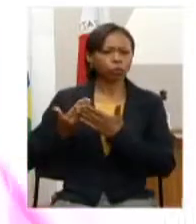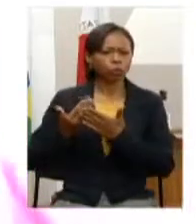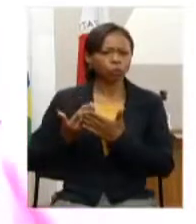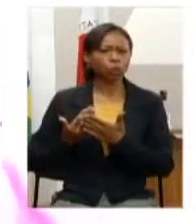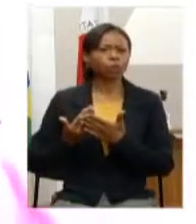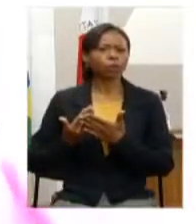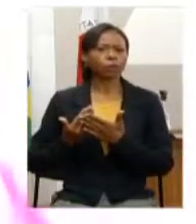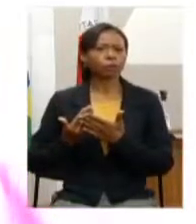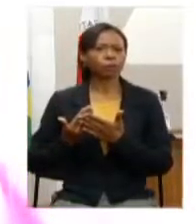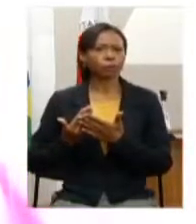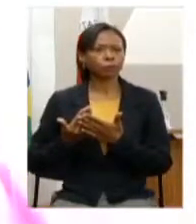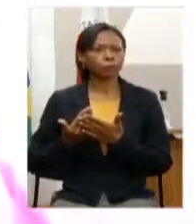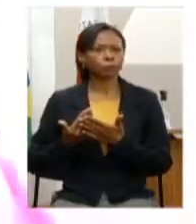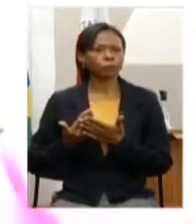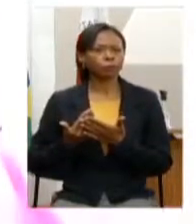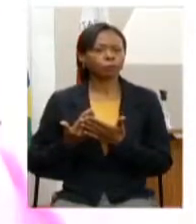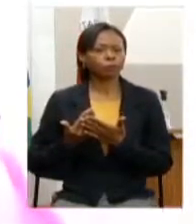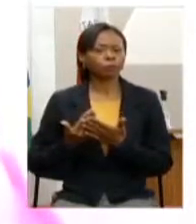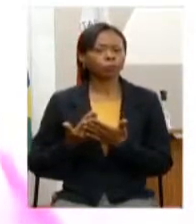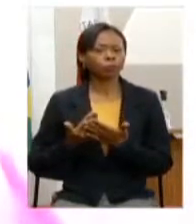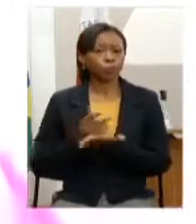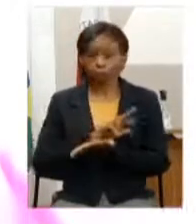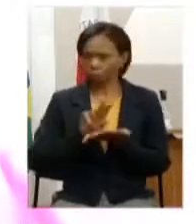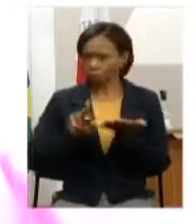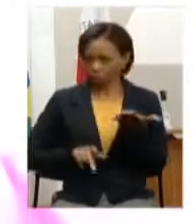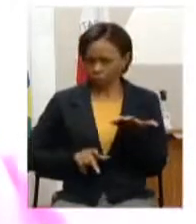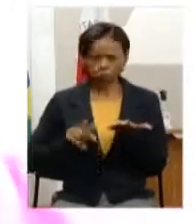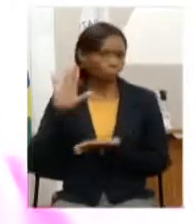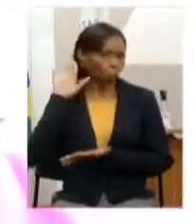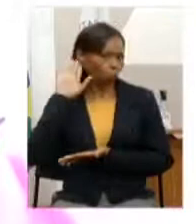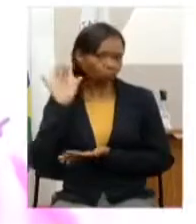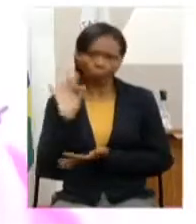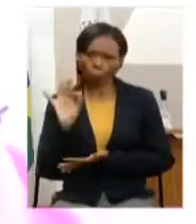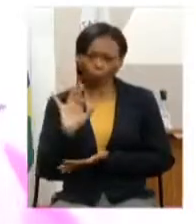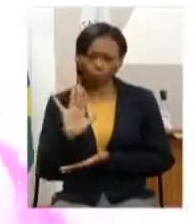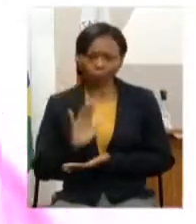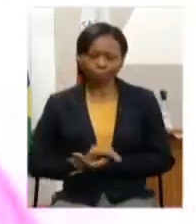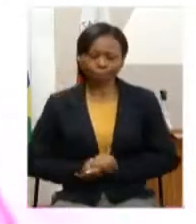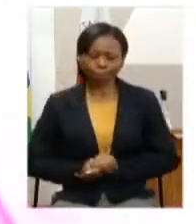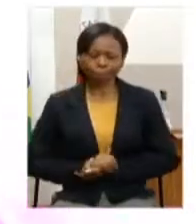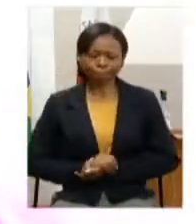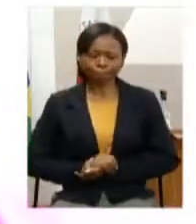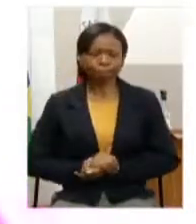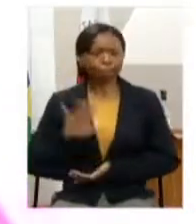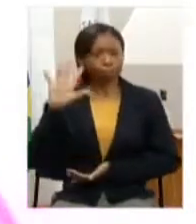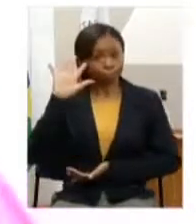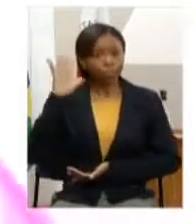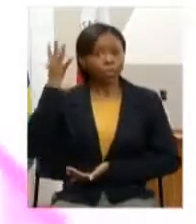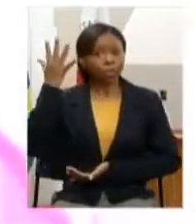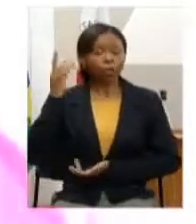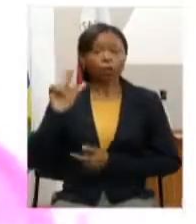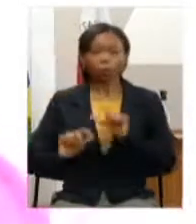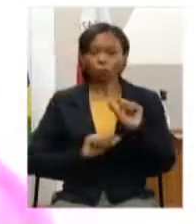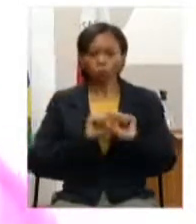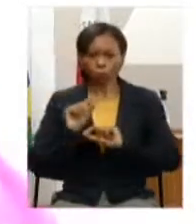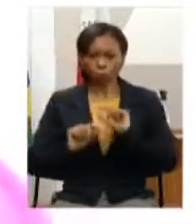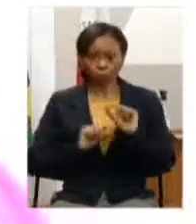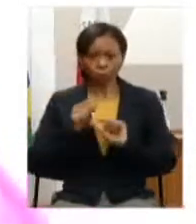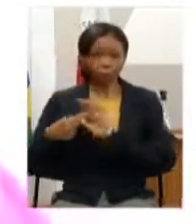Esportes e Graduação Os Resultados Como resultado das discussões foram apresentadas